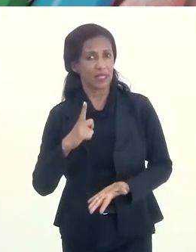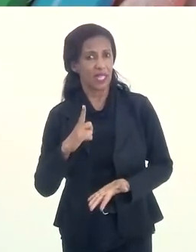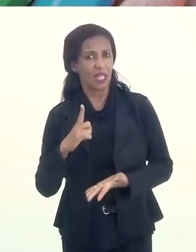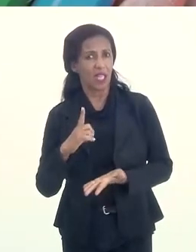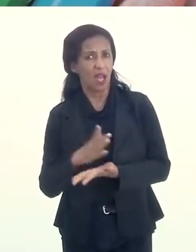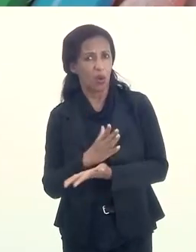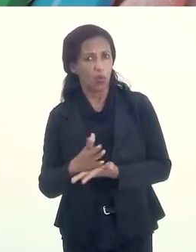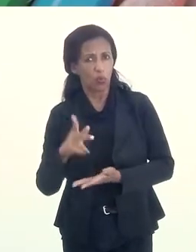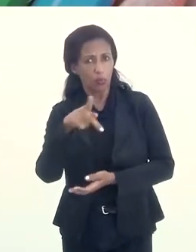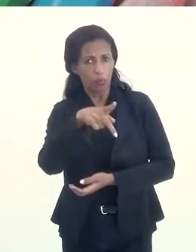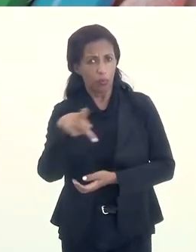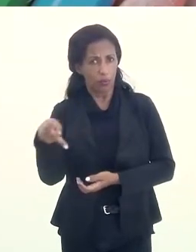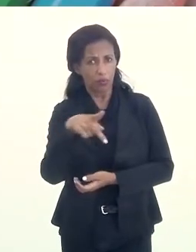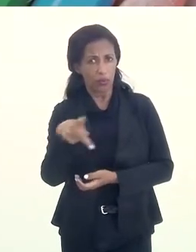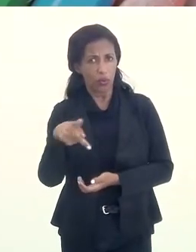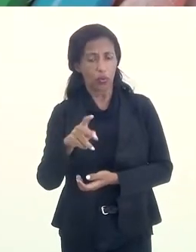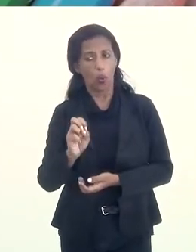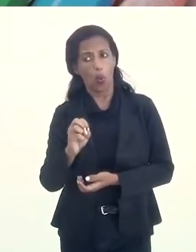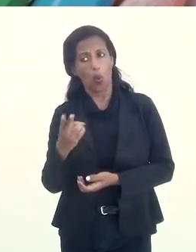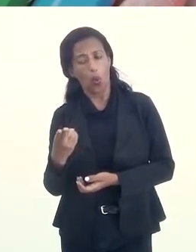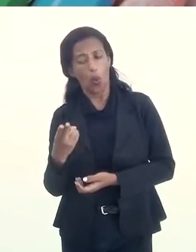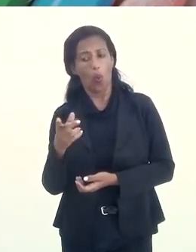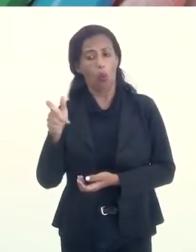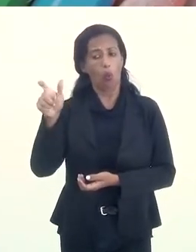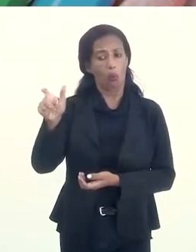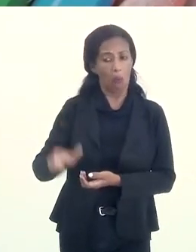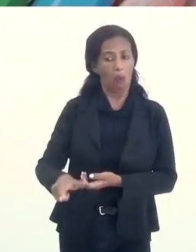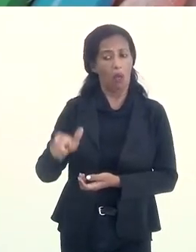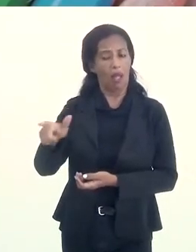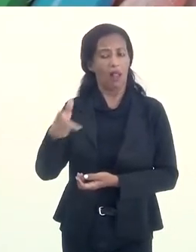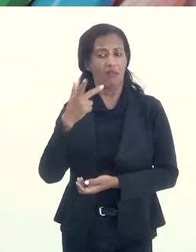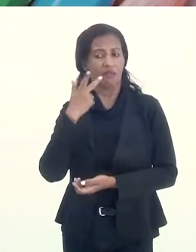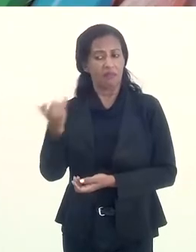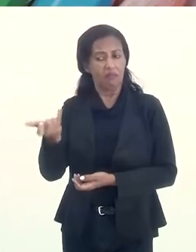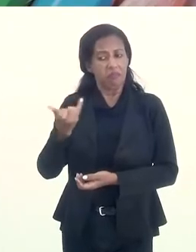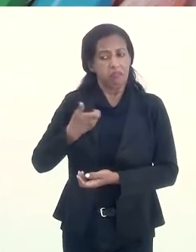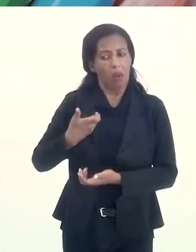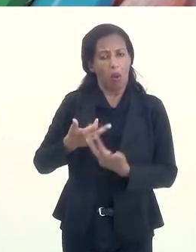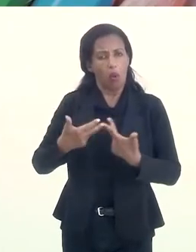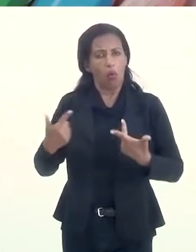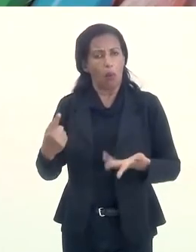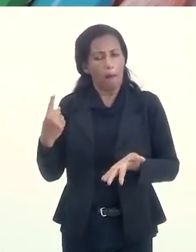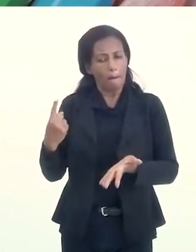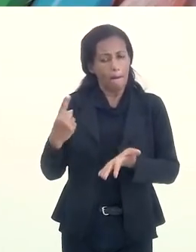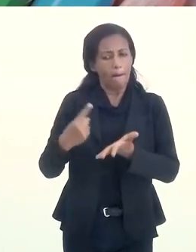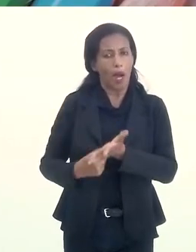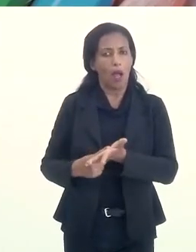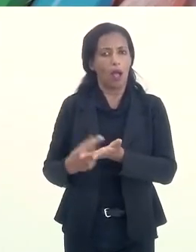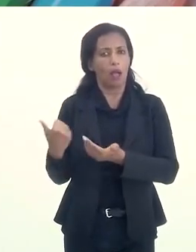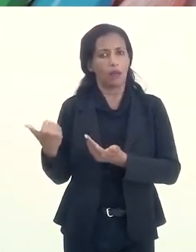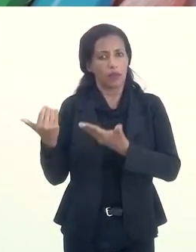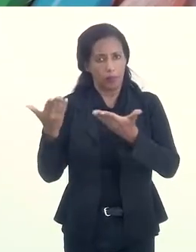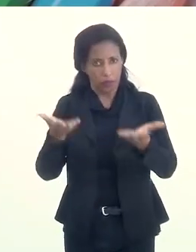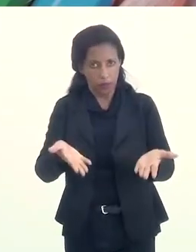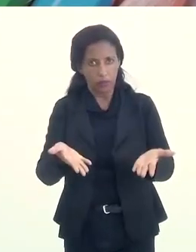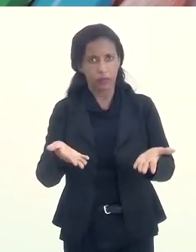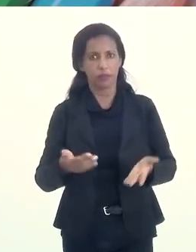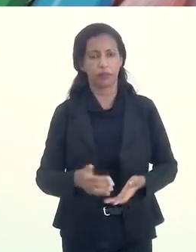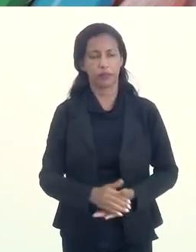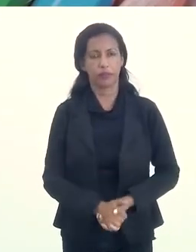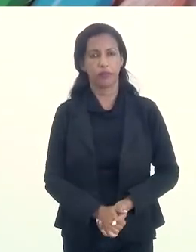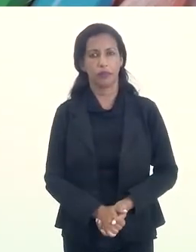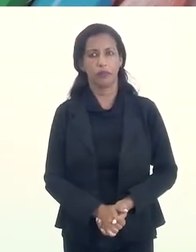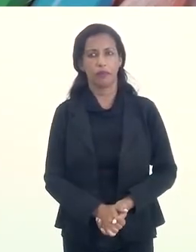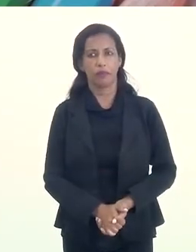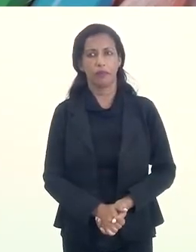Tem algum professor, assim, ou ela te falou alguma coisa em específica, pontual, que você possa trazer aqui para